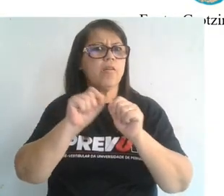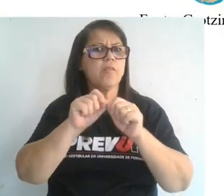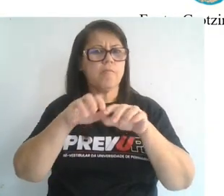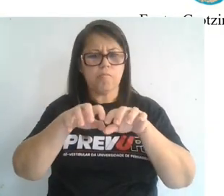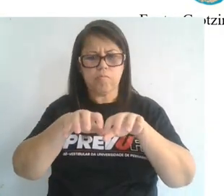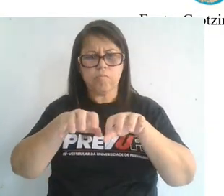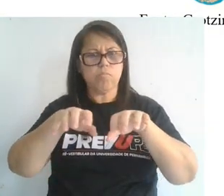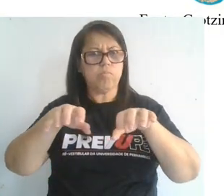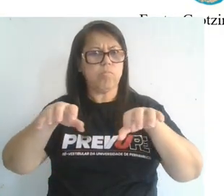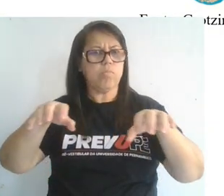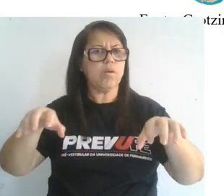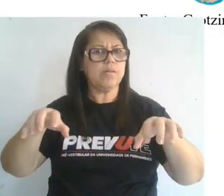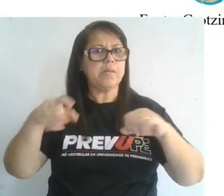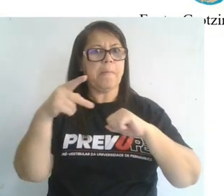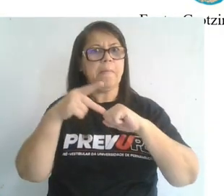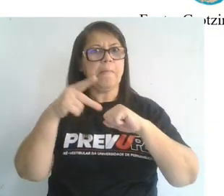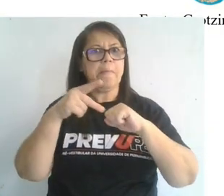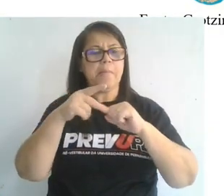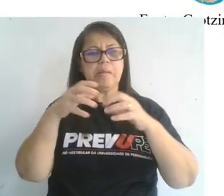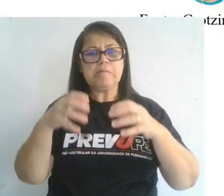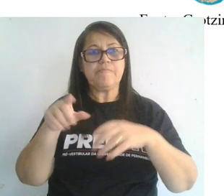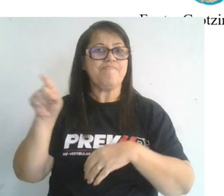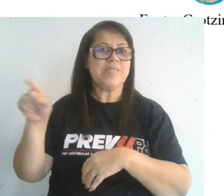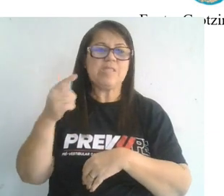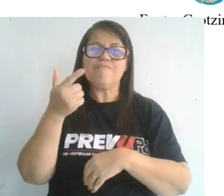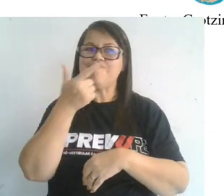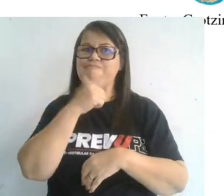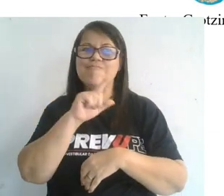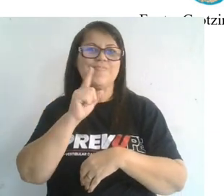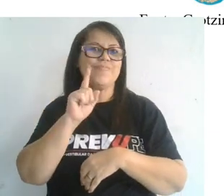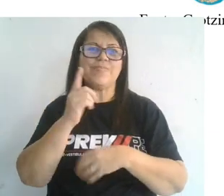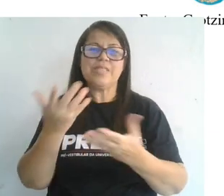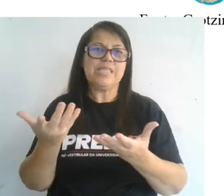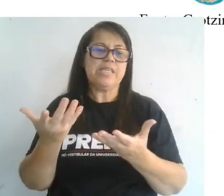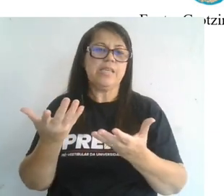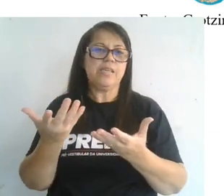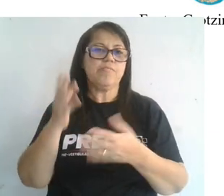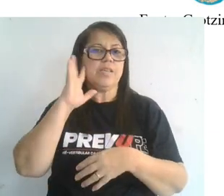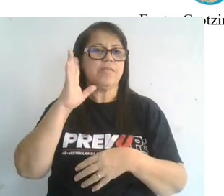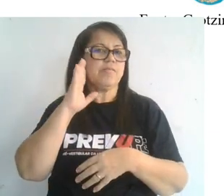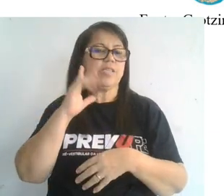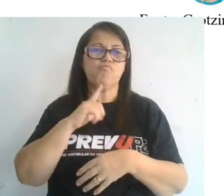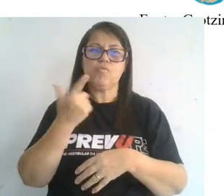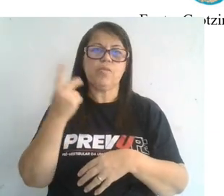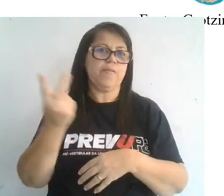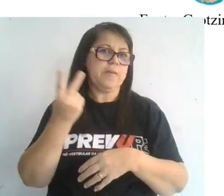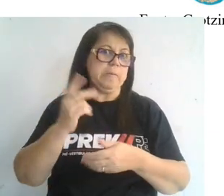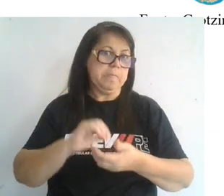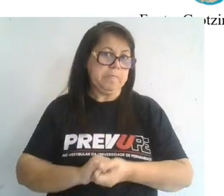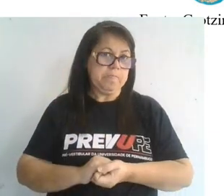blocos de rocha? Wegener não conseguiu responder de forma satisfatória e a teoria ficou invalidada.